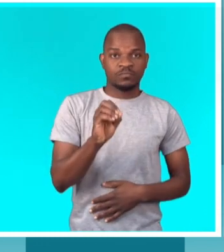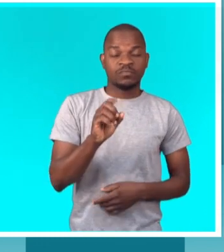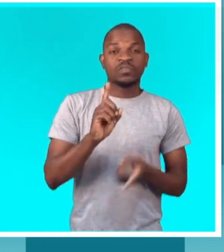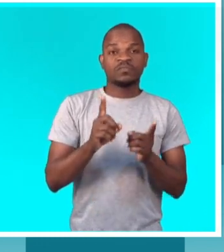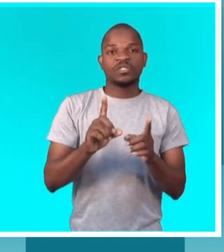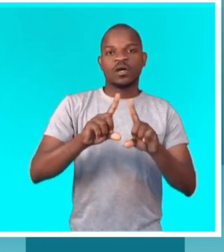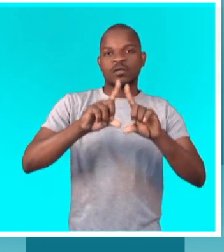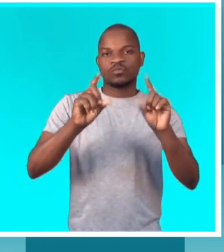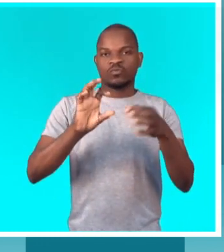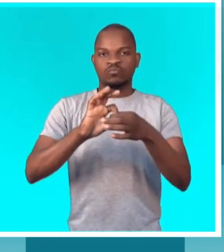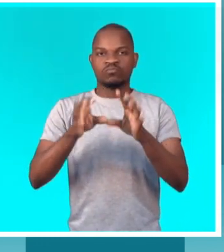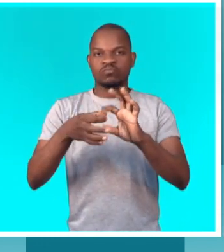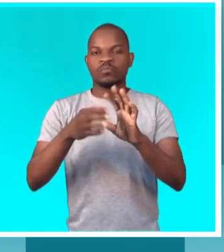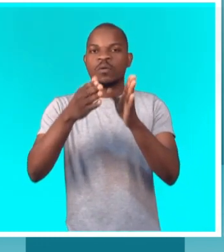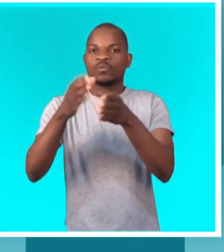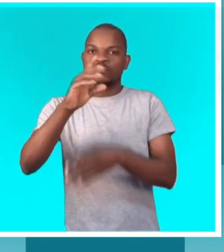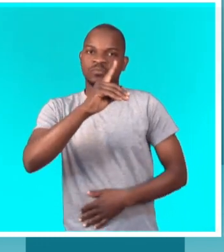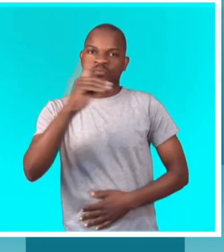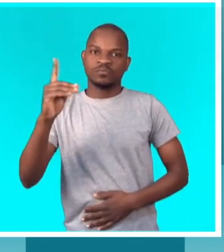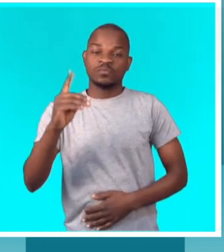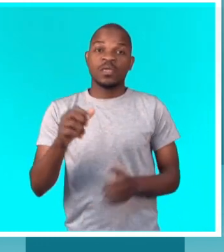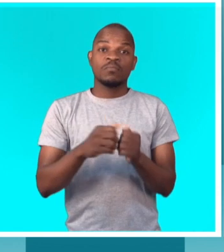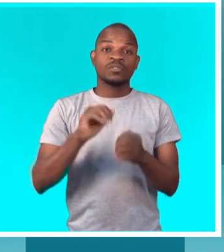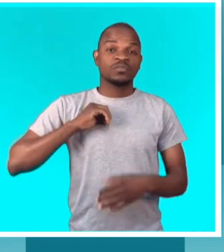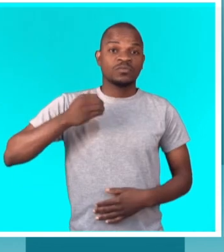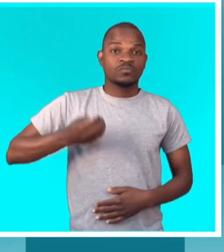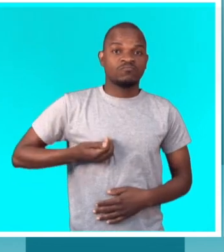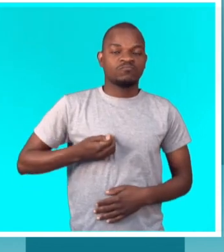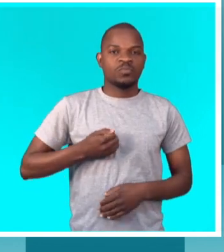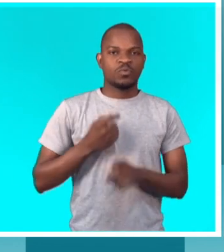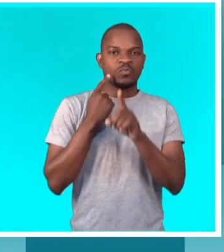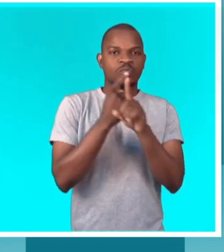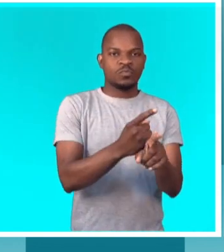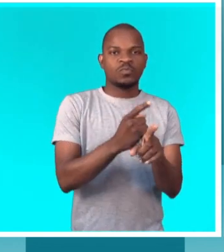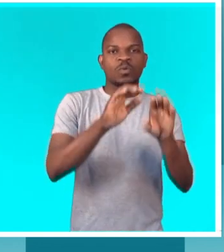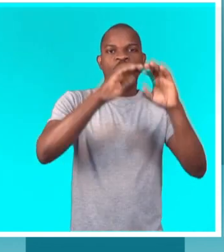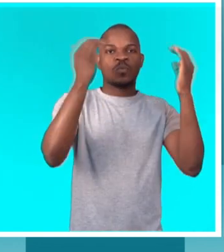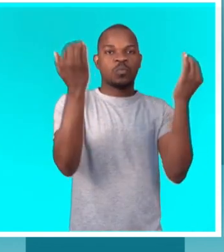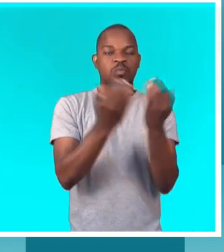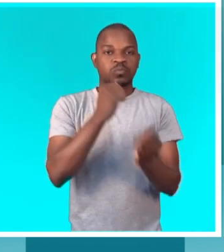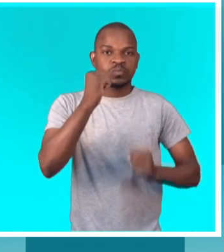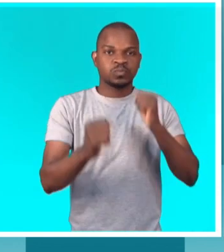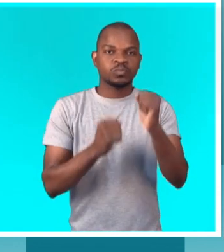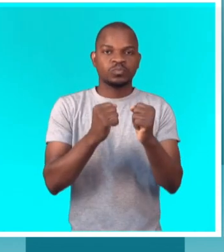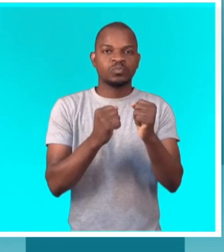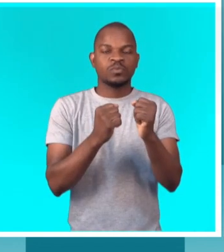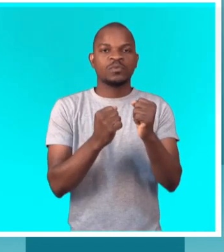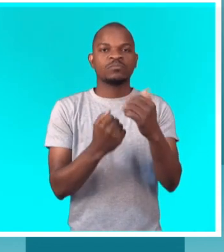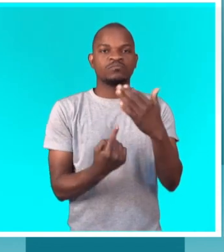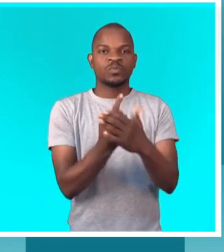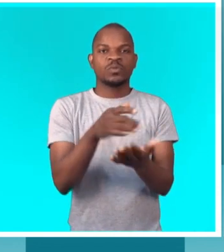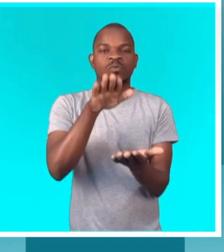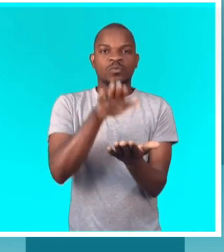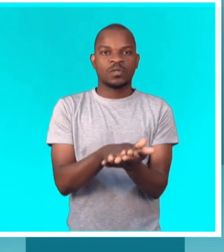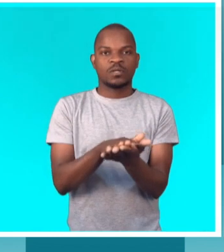paralímpico. A velocista, que também ficou apurada para o campeonato do mundo de atletismo adaptado a acontecer no Dubai